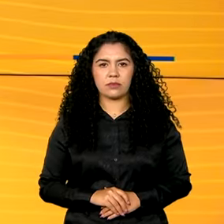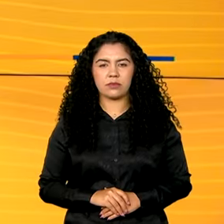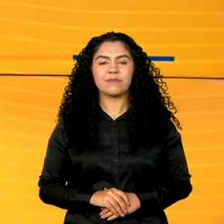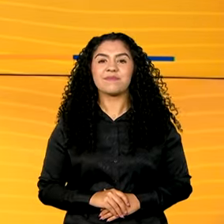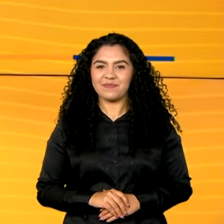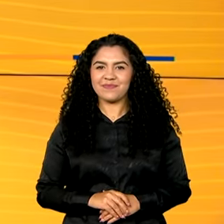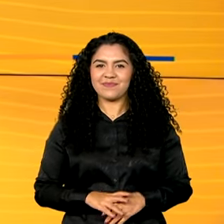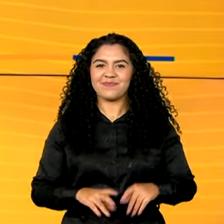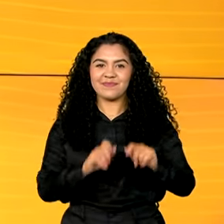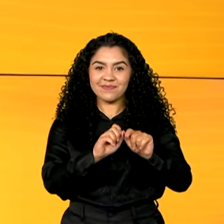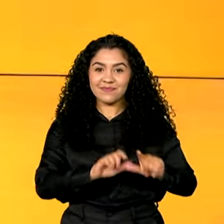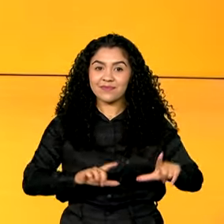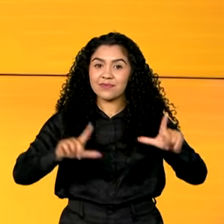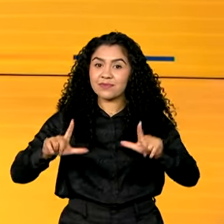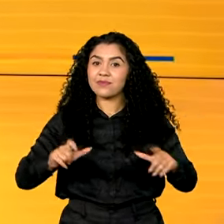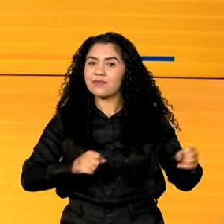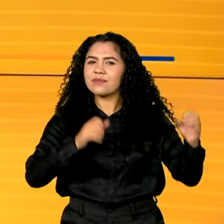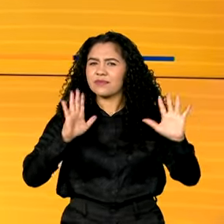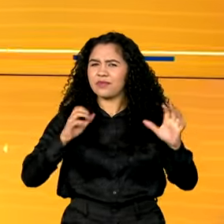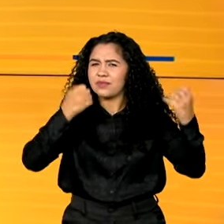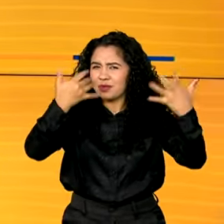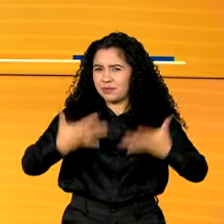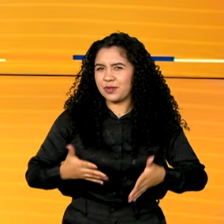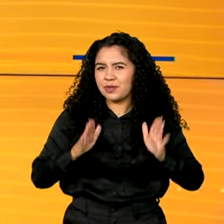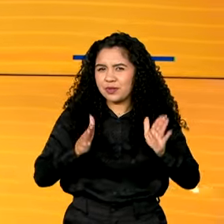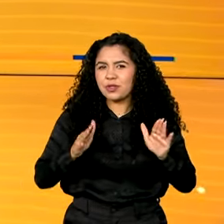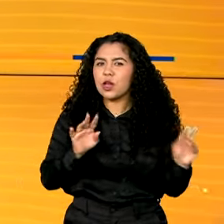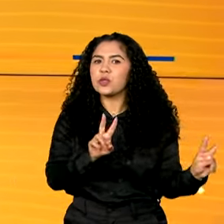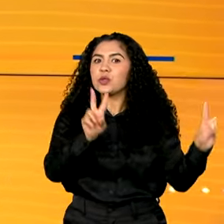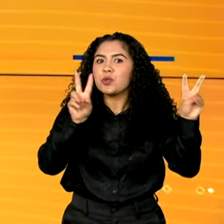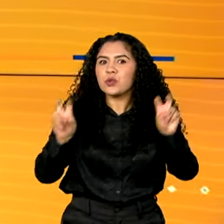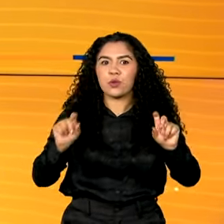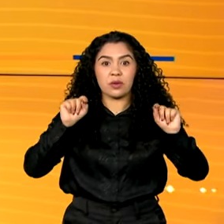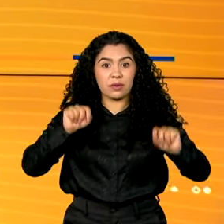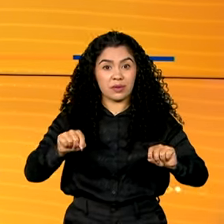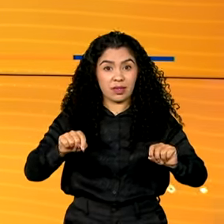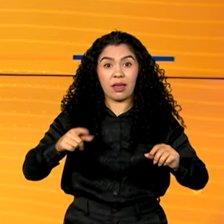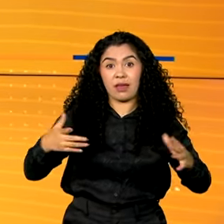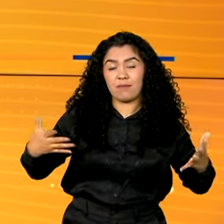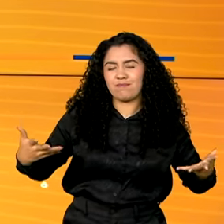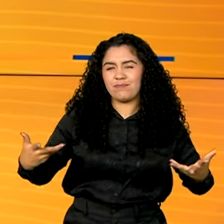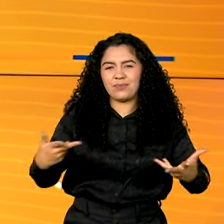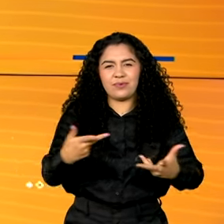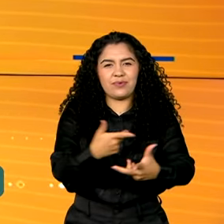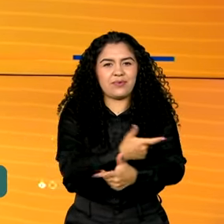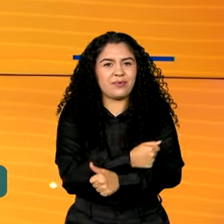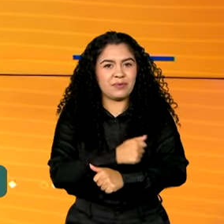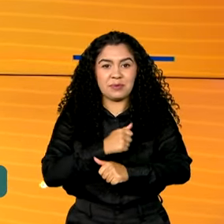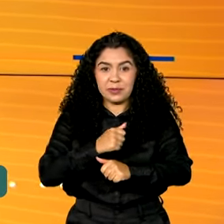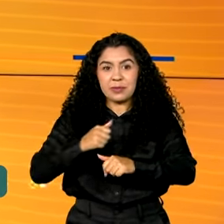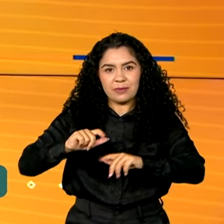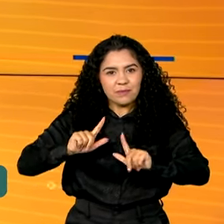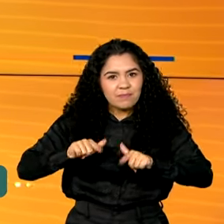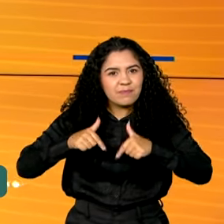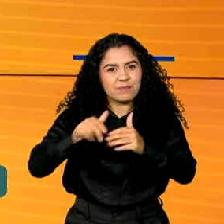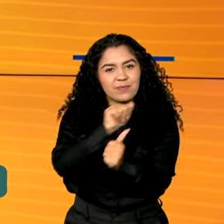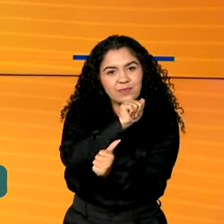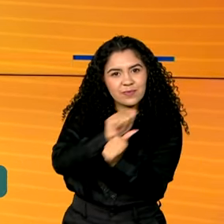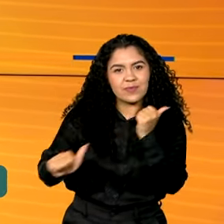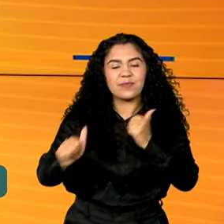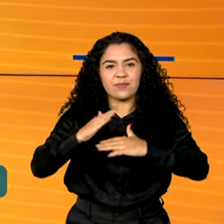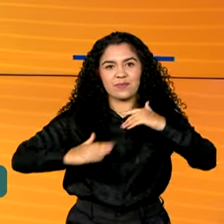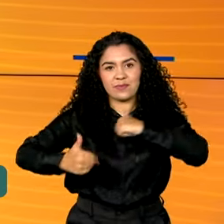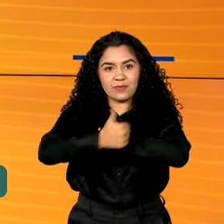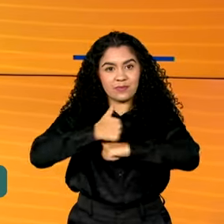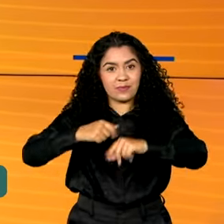Estamos de volta. E olha, a gente já falou aqui hoje sobre o belo desempenho dos atletas paralímpicos em Paris, mas durante as